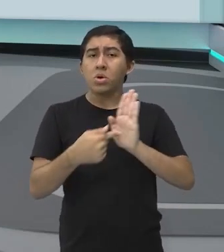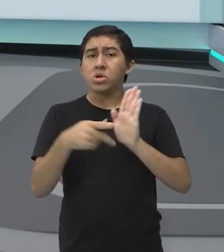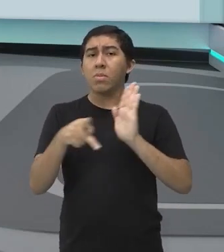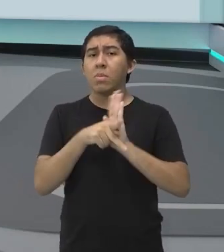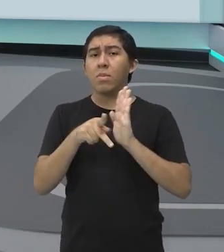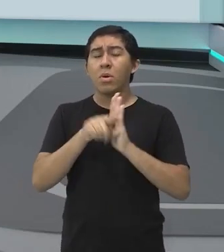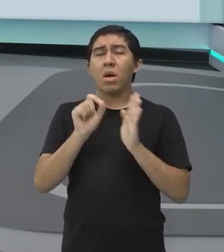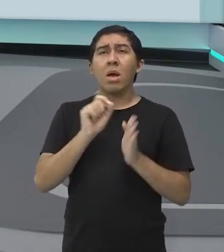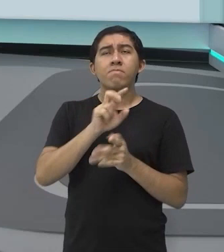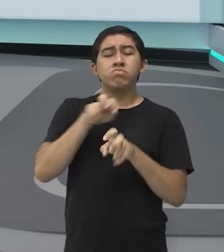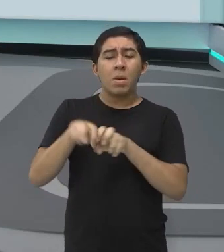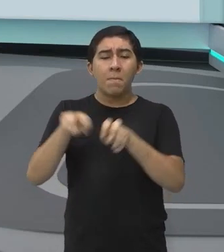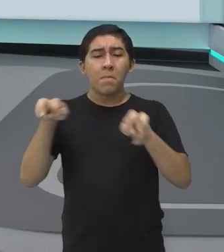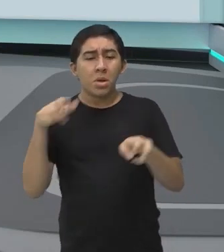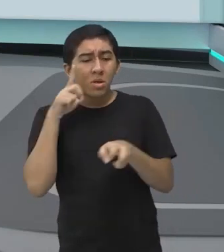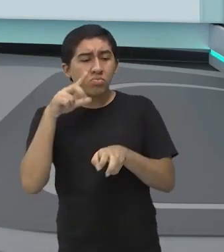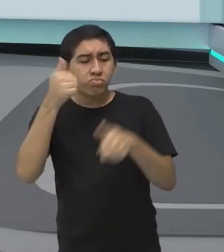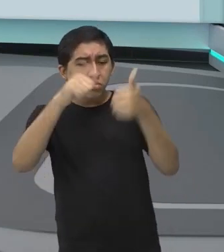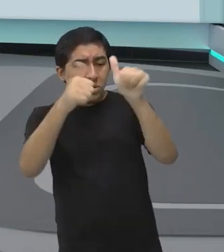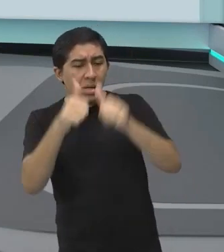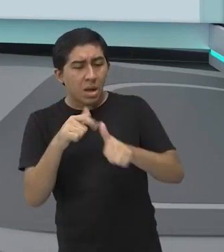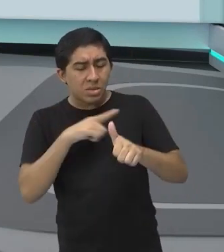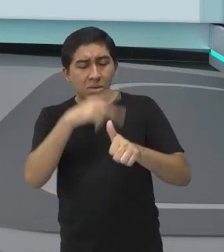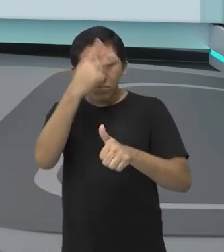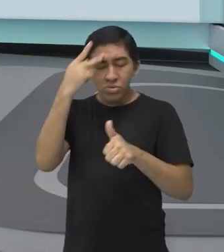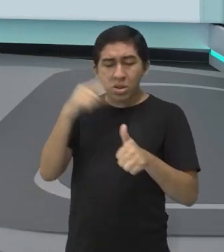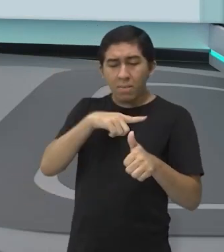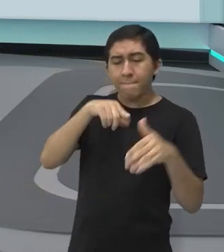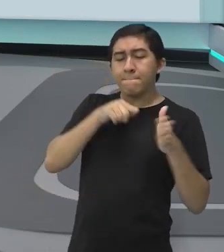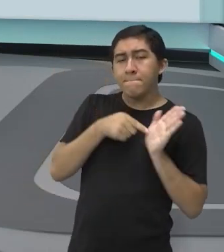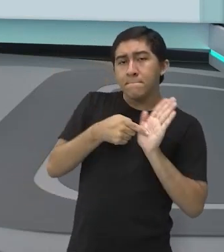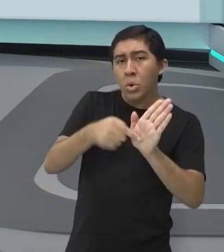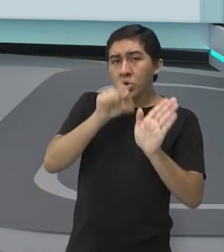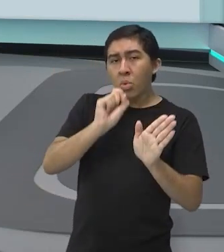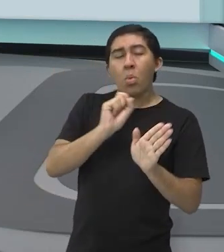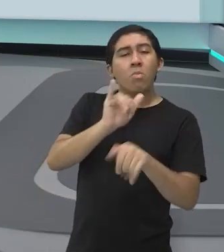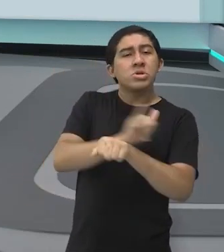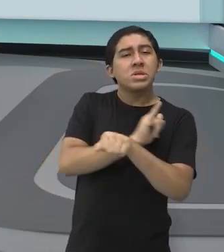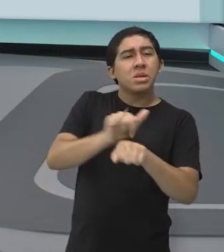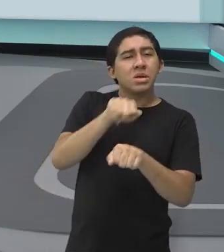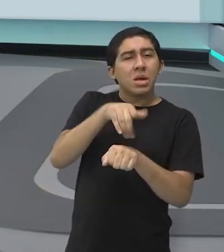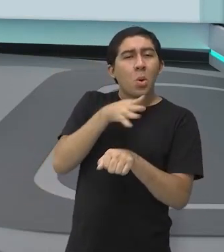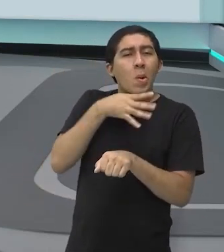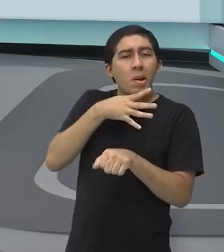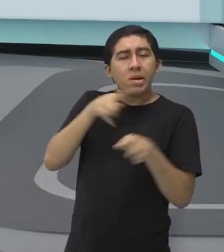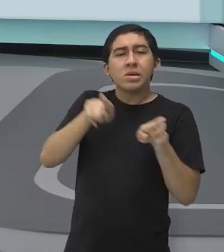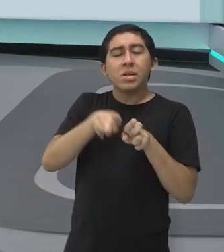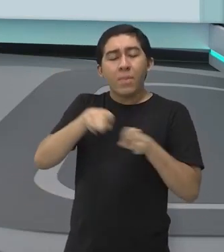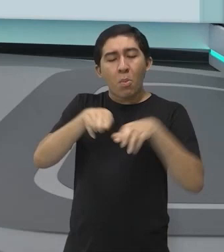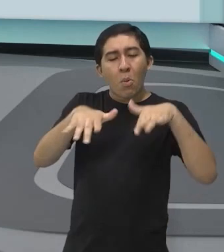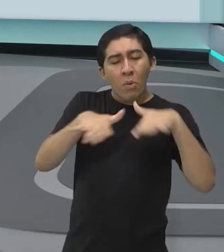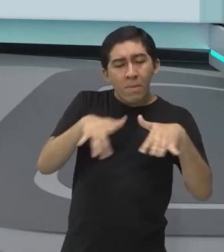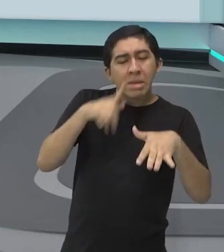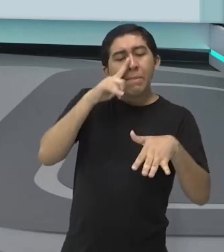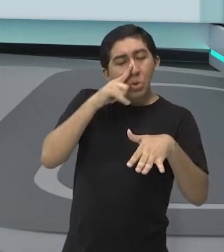tentar encantar ali os árbitros, pra ele tentar envolver ali